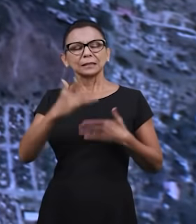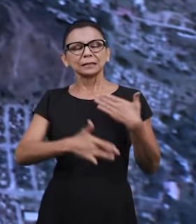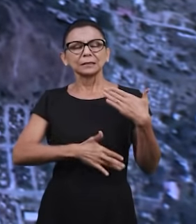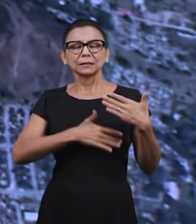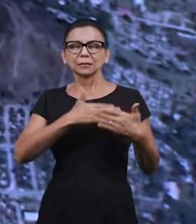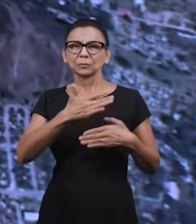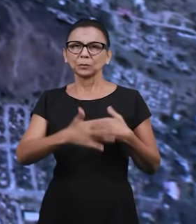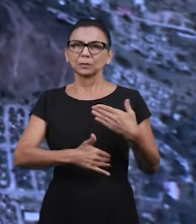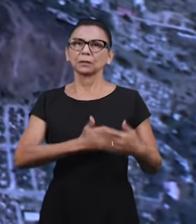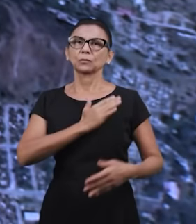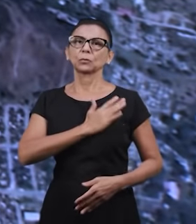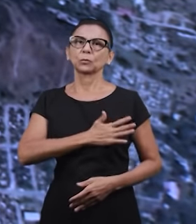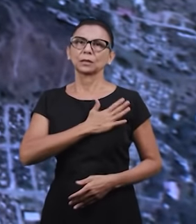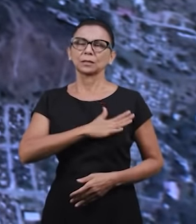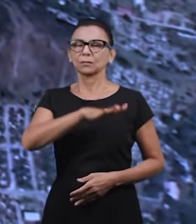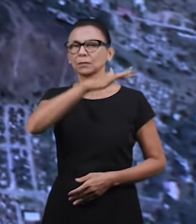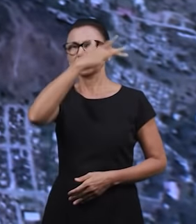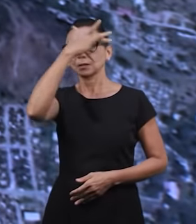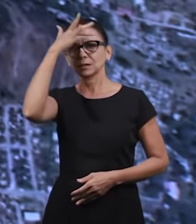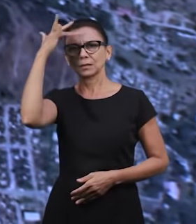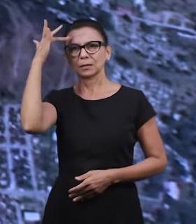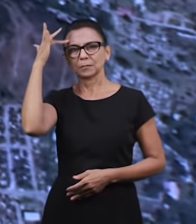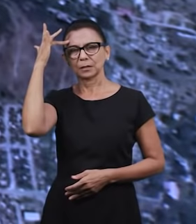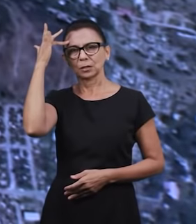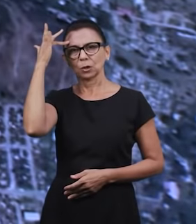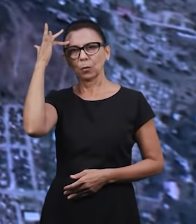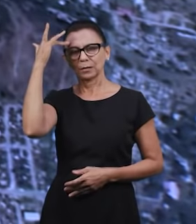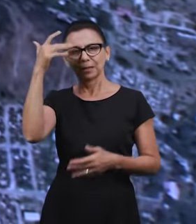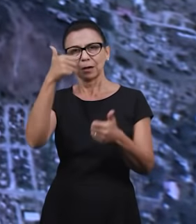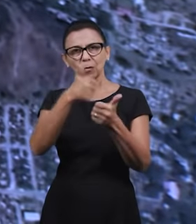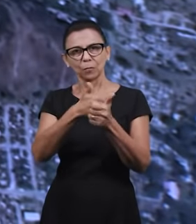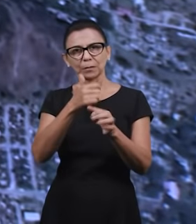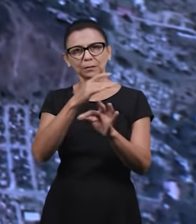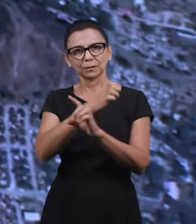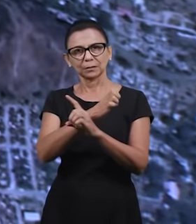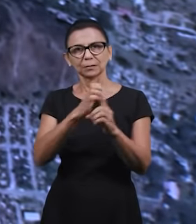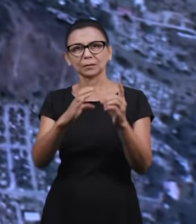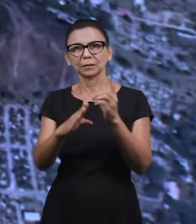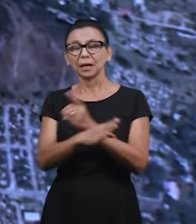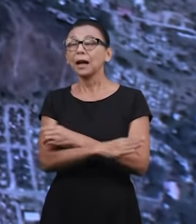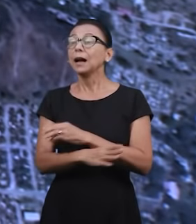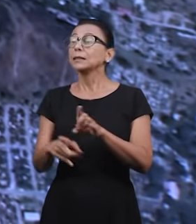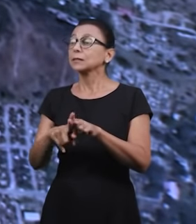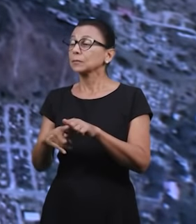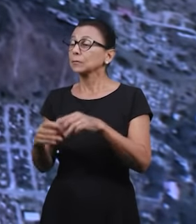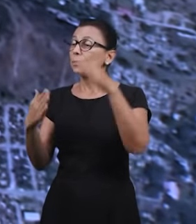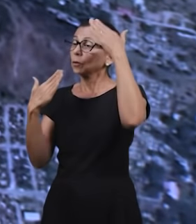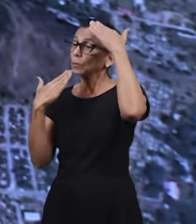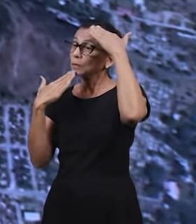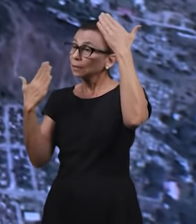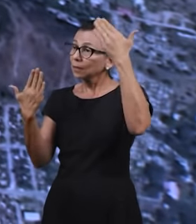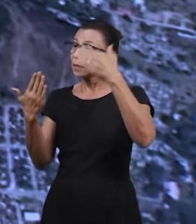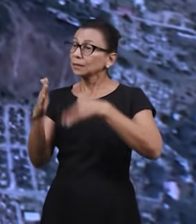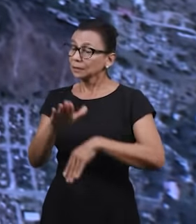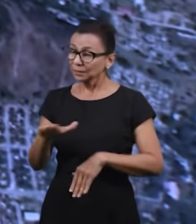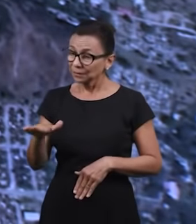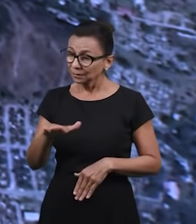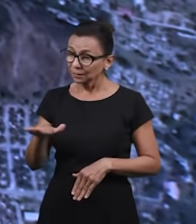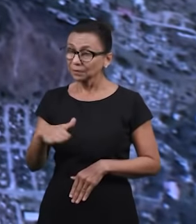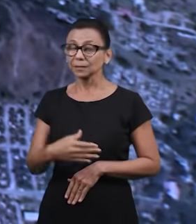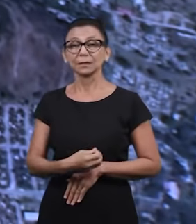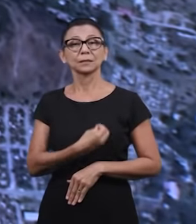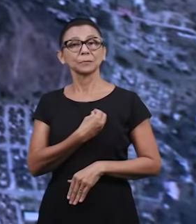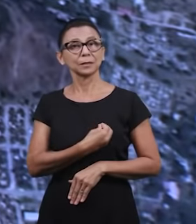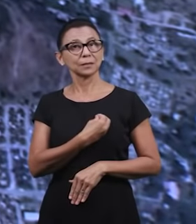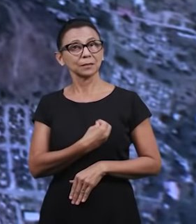daqueles que têm participado da Escola Bíblica Dominical. Muito obrigado também pela sua referência à participação das